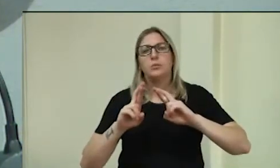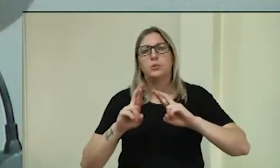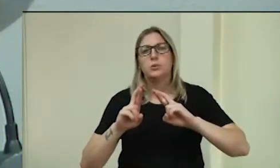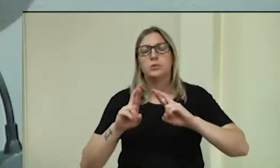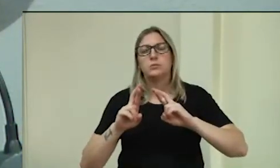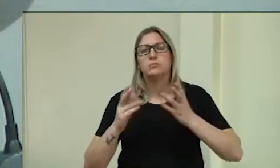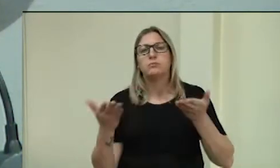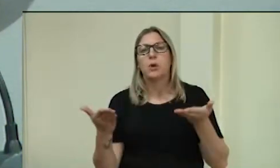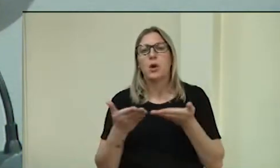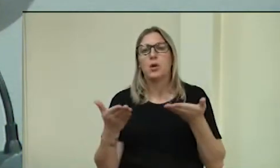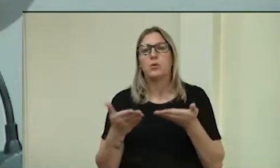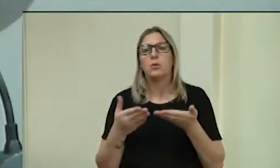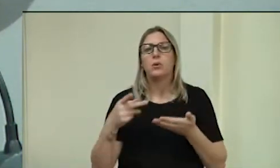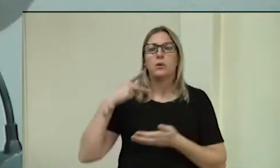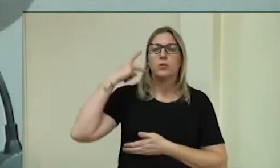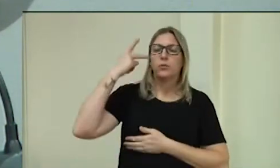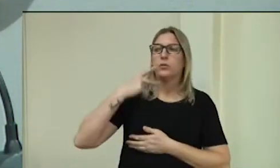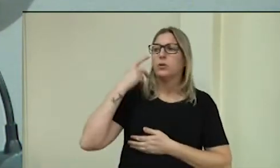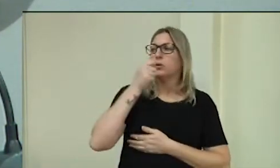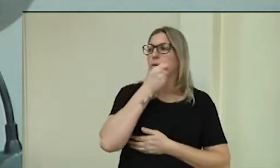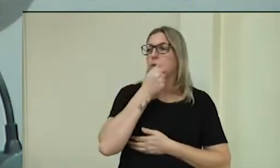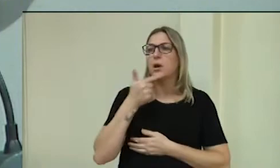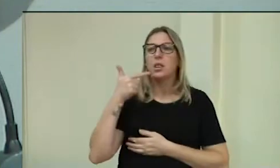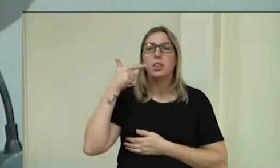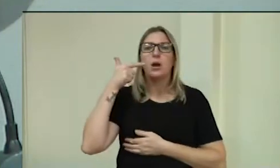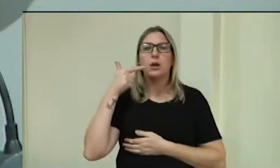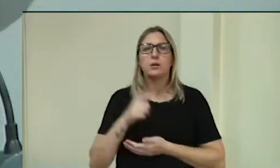com a palavra o vereador Anaximandro.